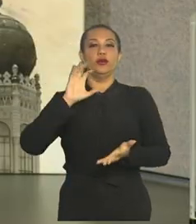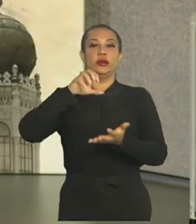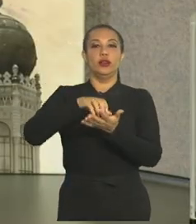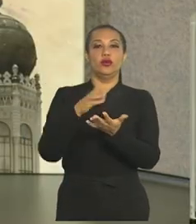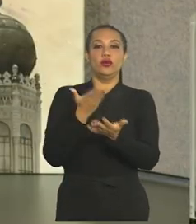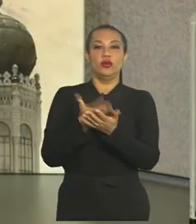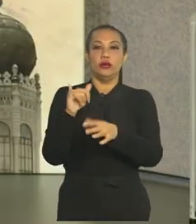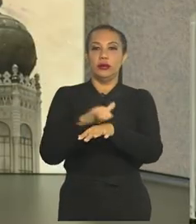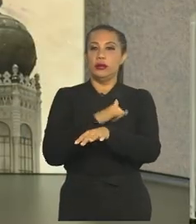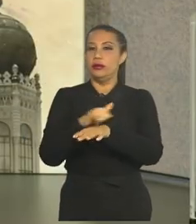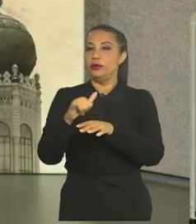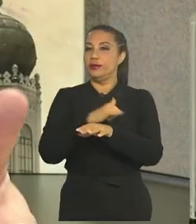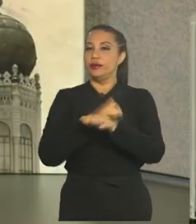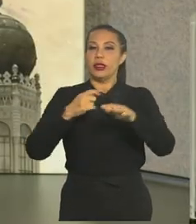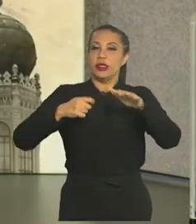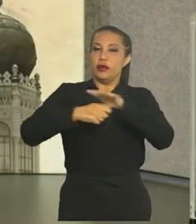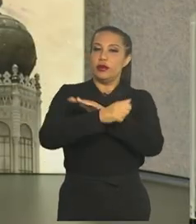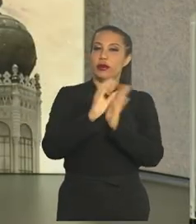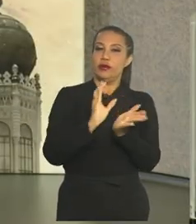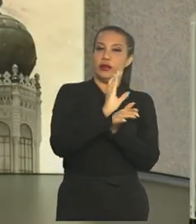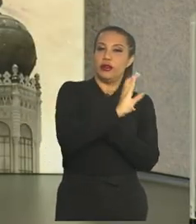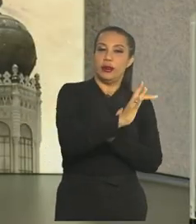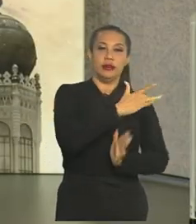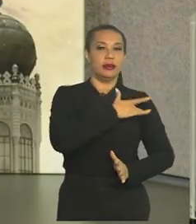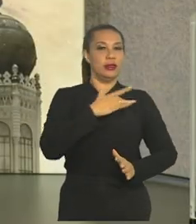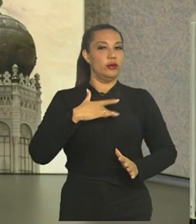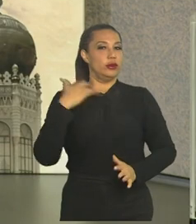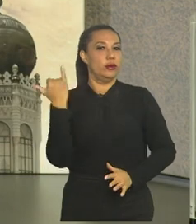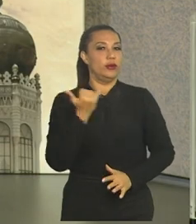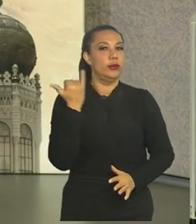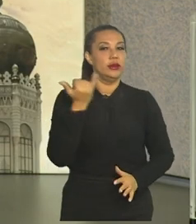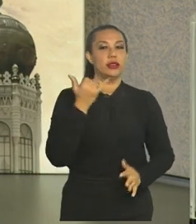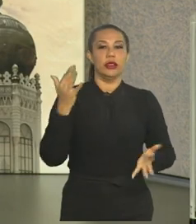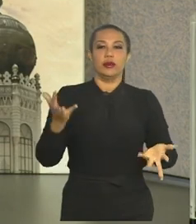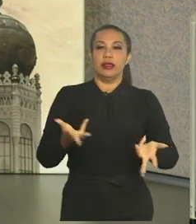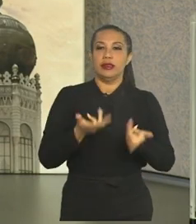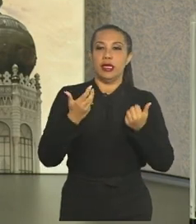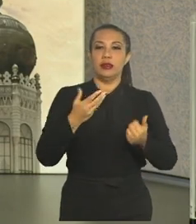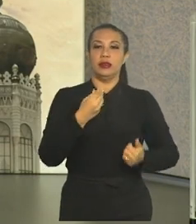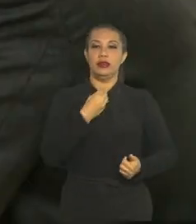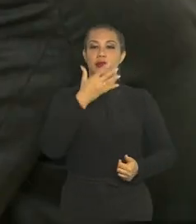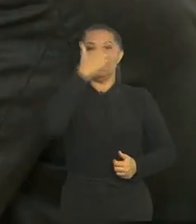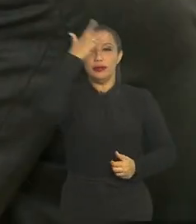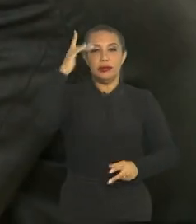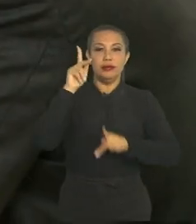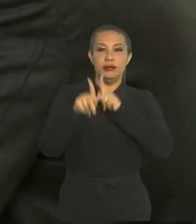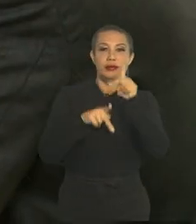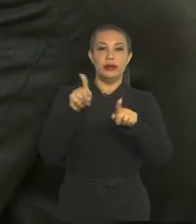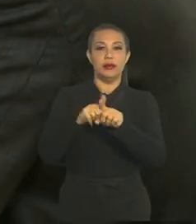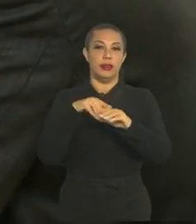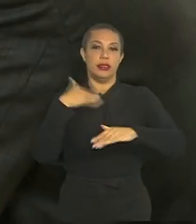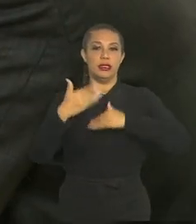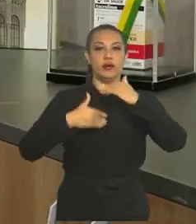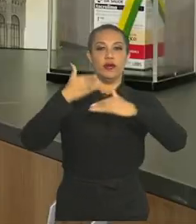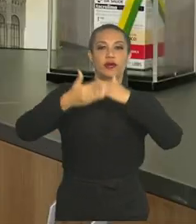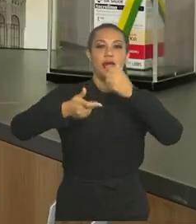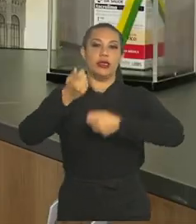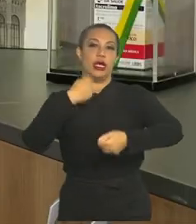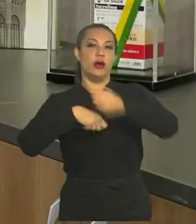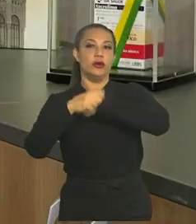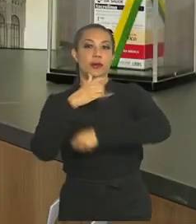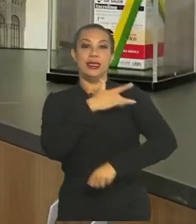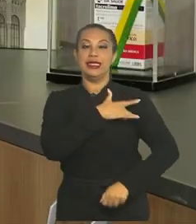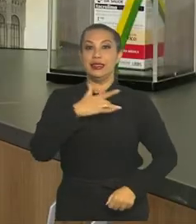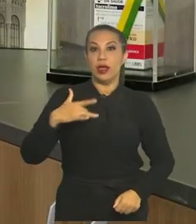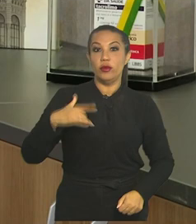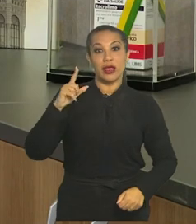o investimento em saúde é fundamental para o bem-estar da população e também para o desenvolvimento econômico. Saúde